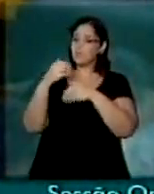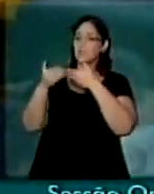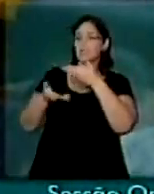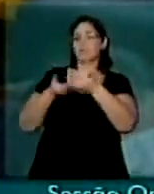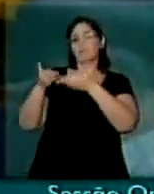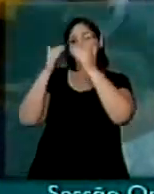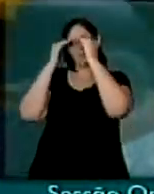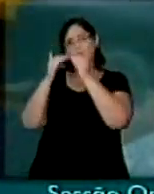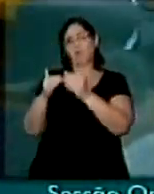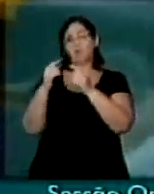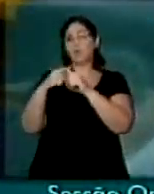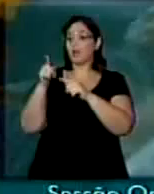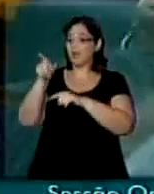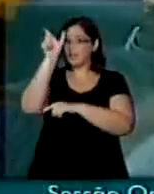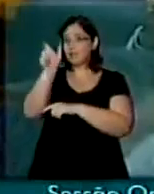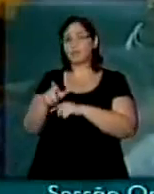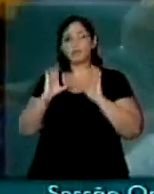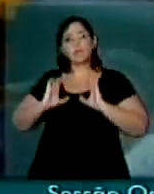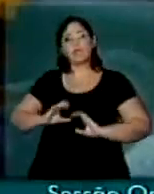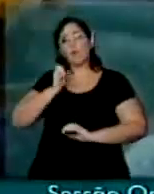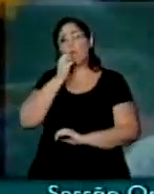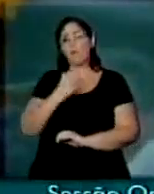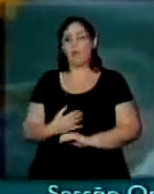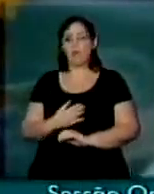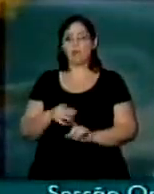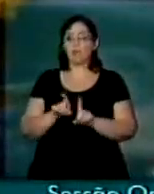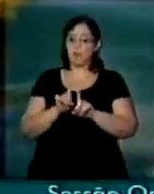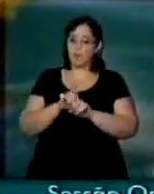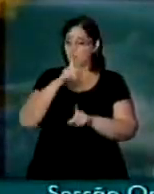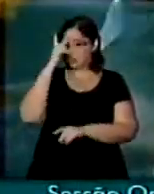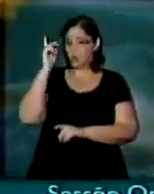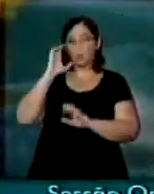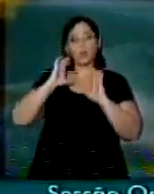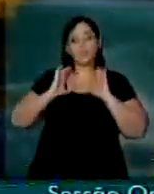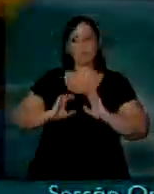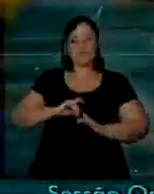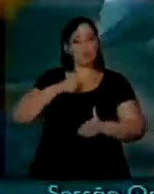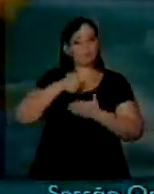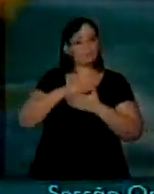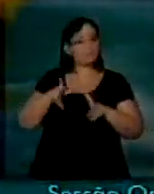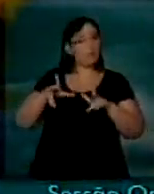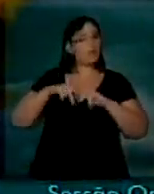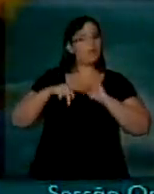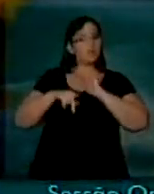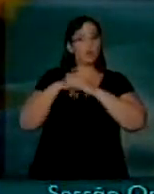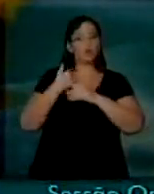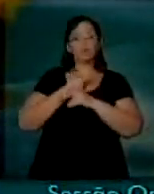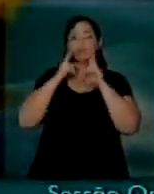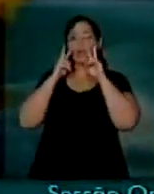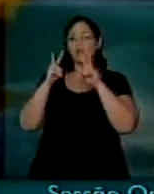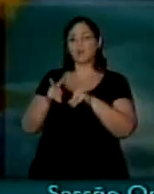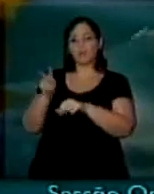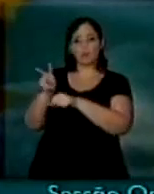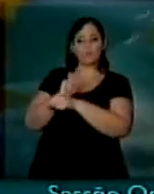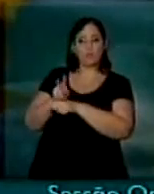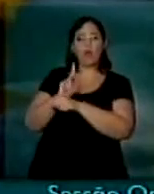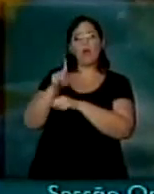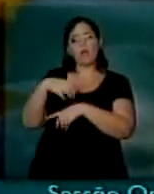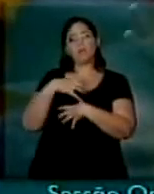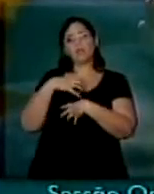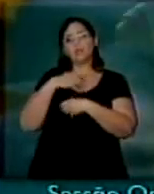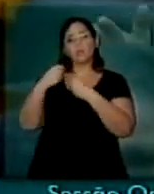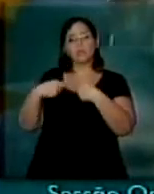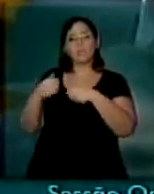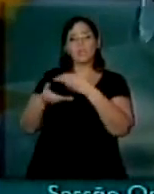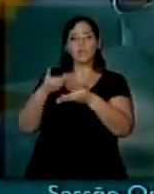respeito, porque são cidadãos de bem, porque são cidadãos que merecem a nossa atenção, é dessa forma que eles precisam ser